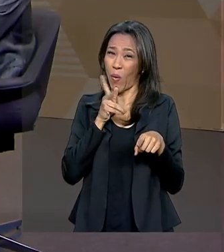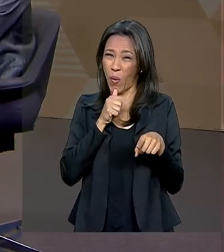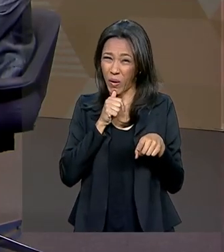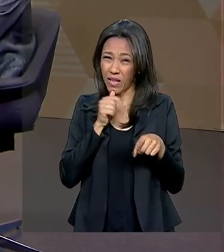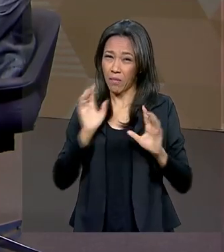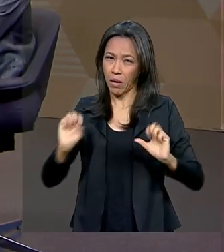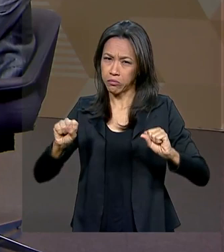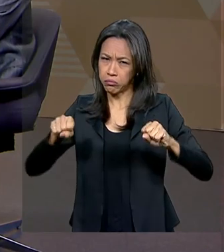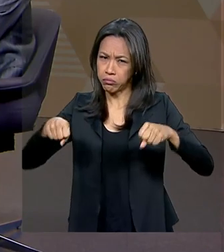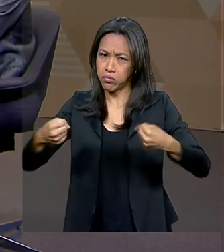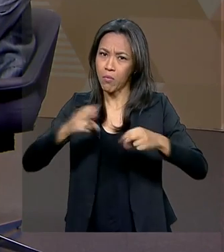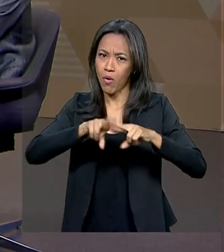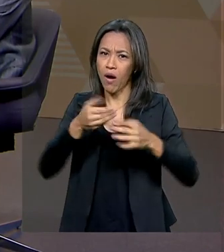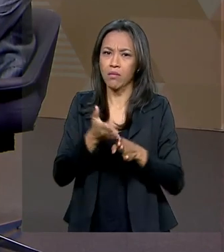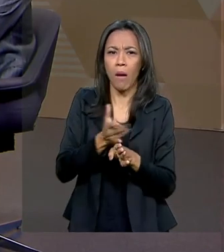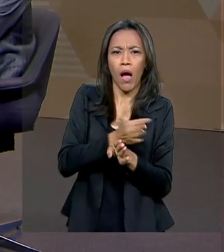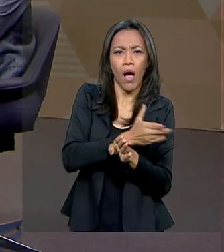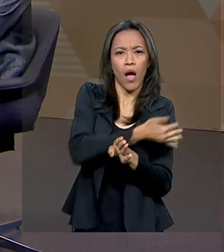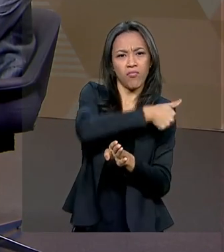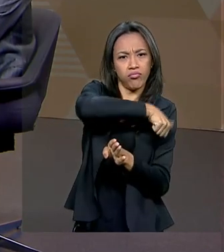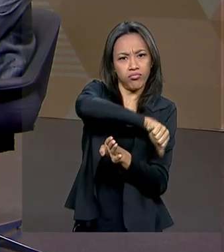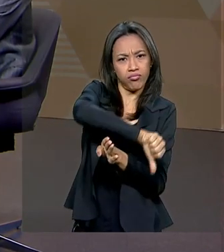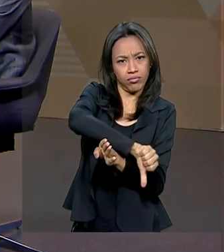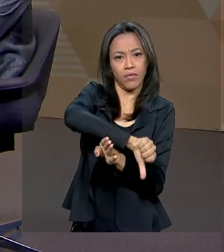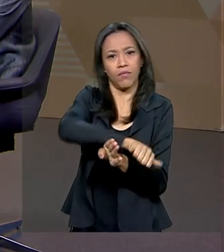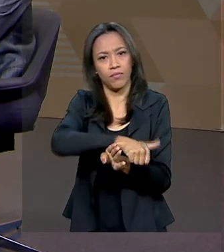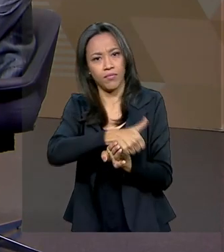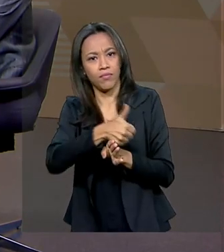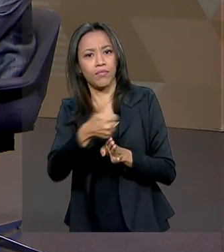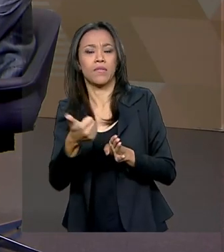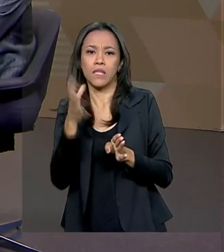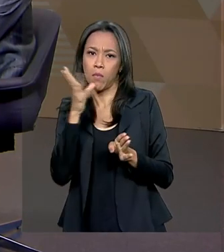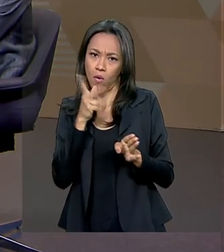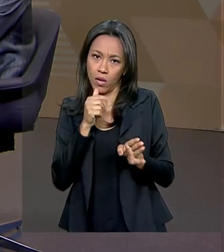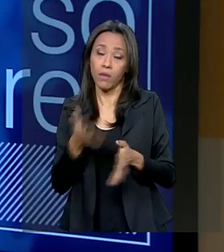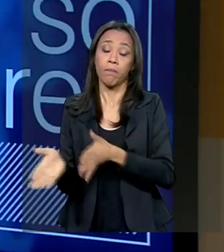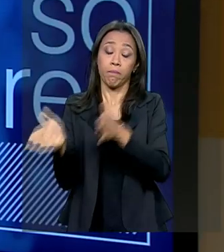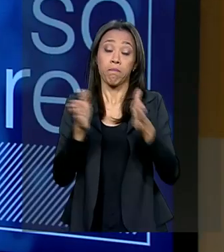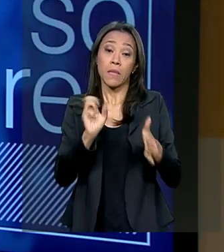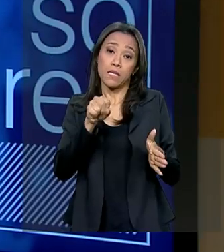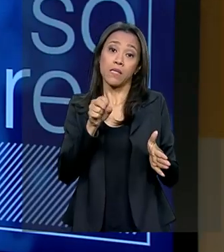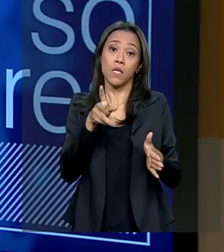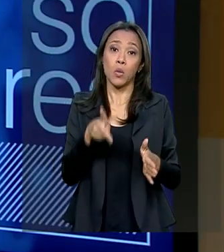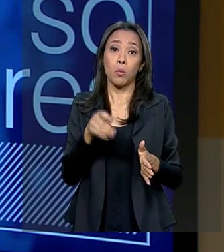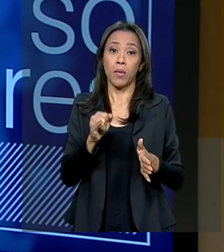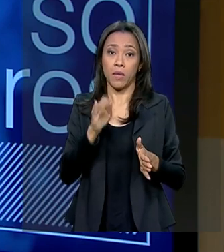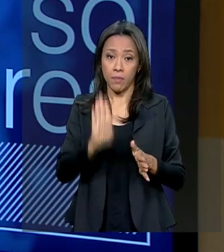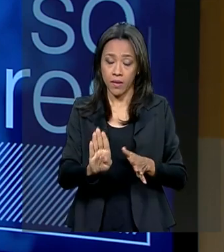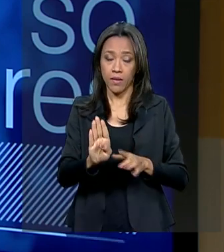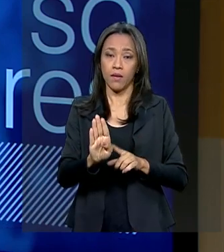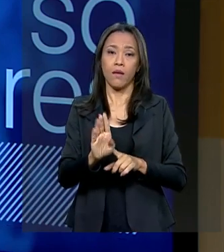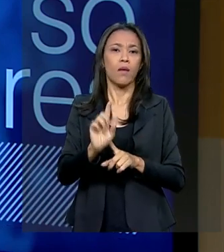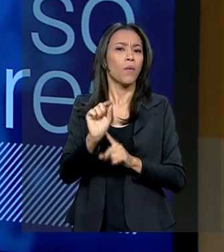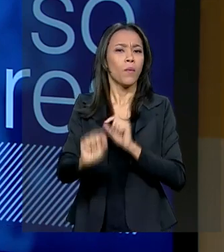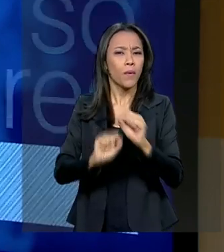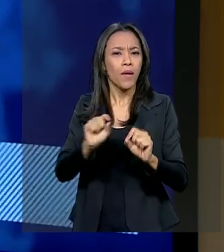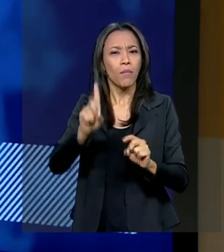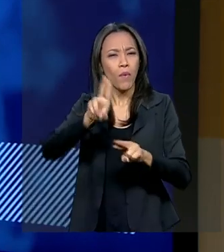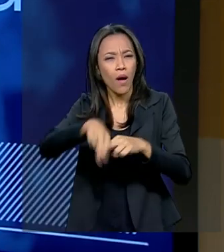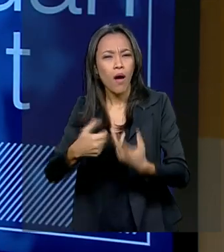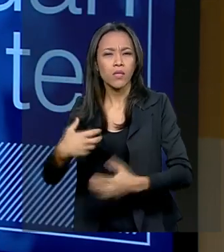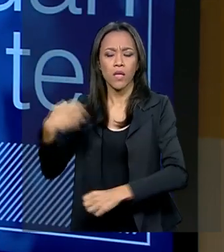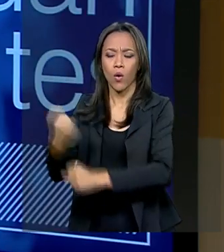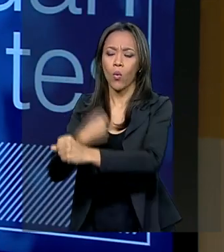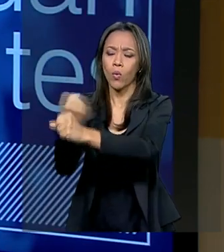Exatamente. Se você olhar o PIB, ele está vindo mais forte pelo investimento, pela construção